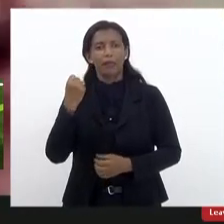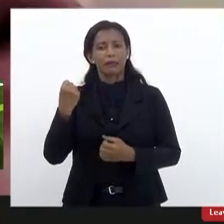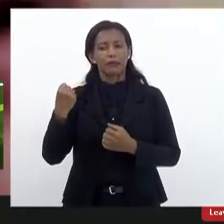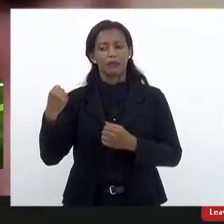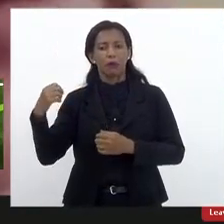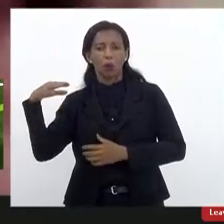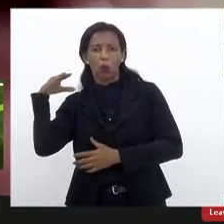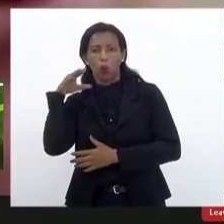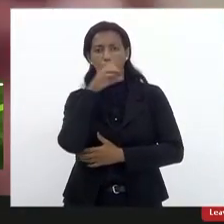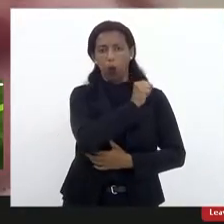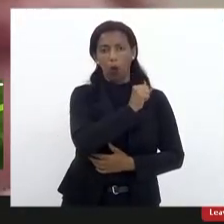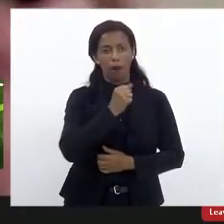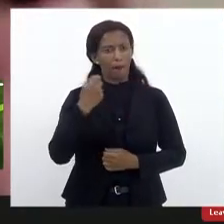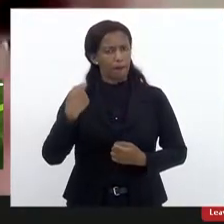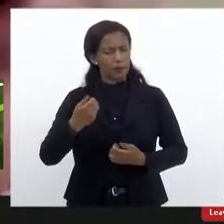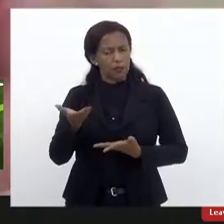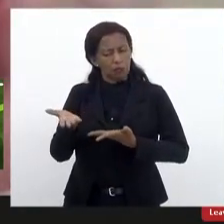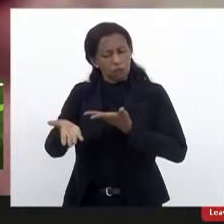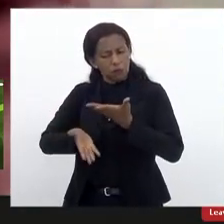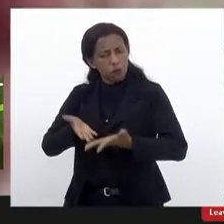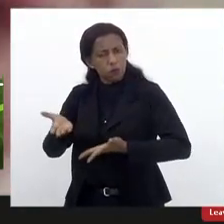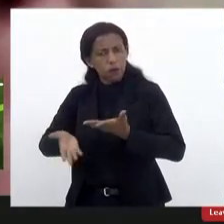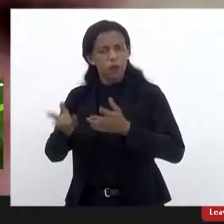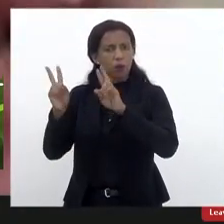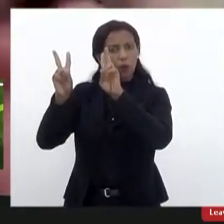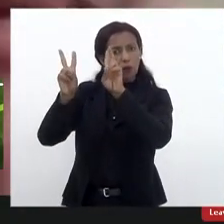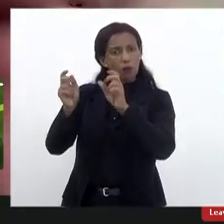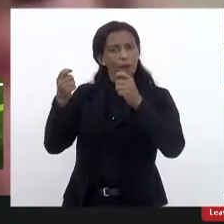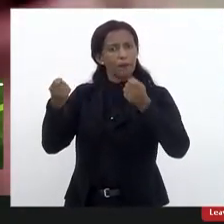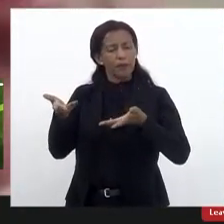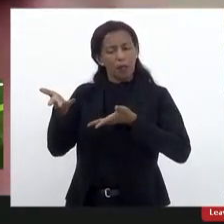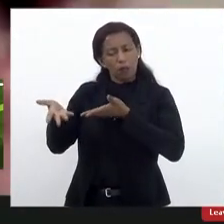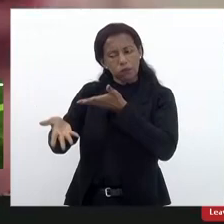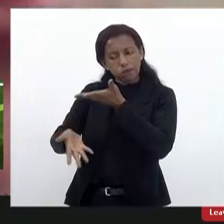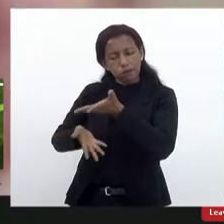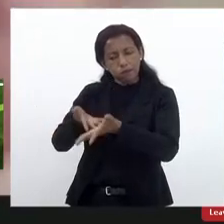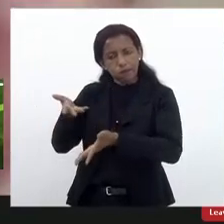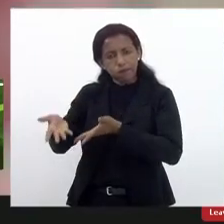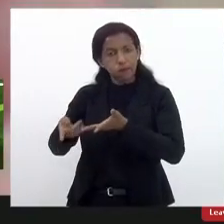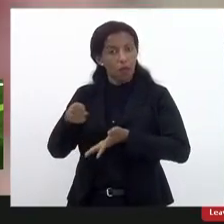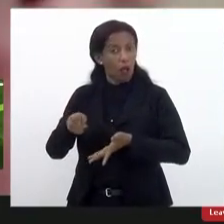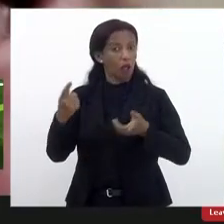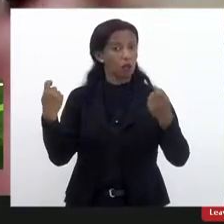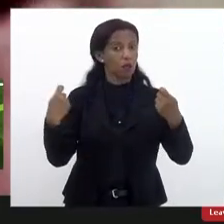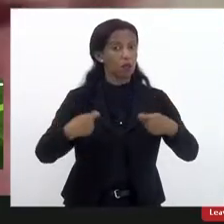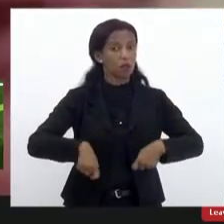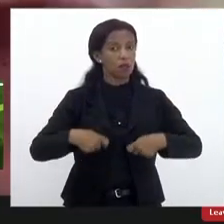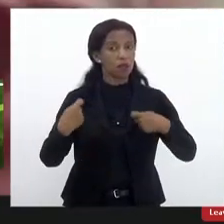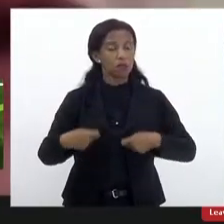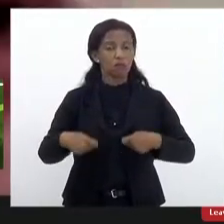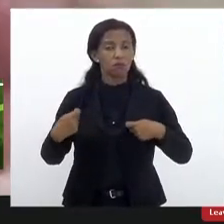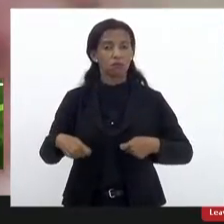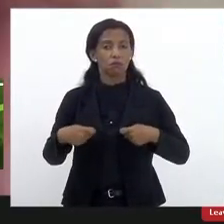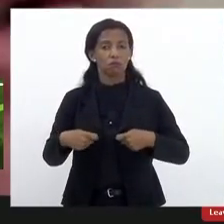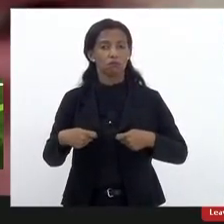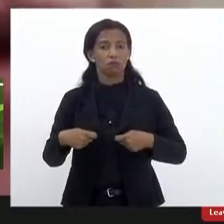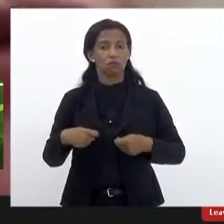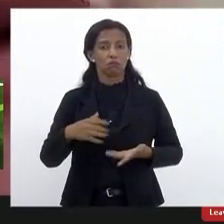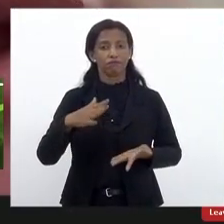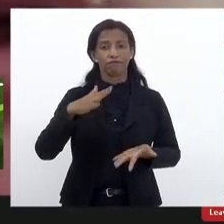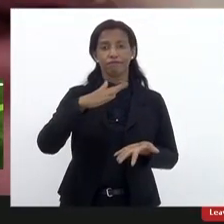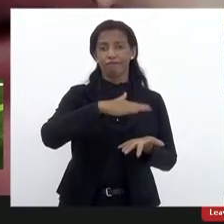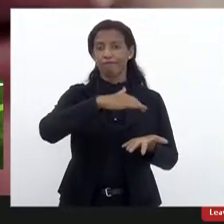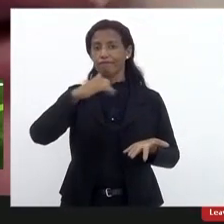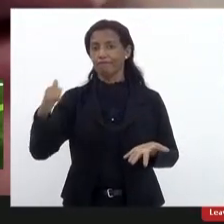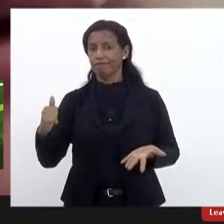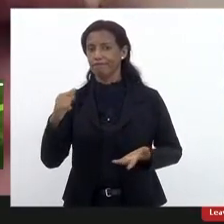Devemos tratá-lo com a seriedade que o assunto merece e, para isso, a sua necessária suspensão